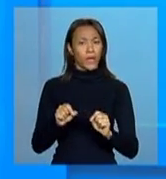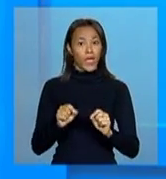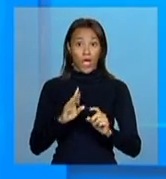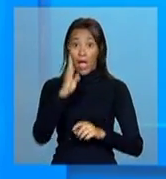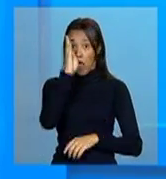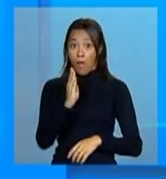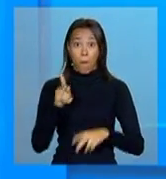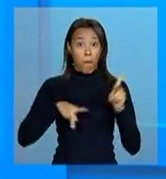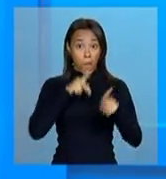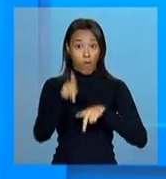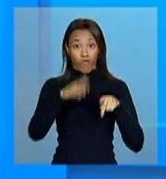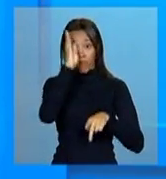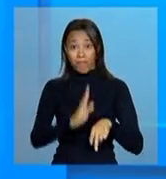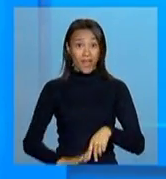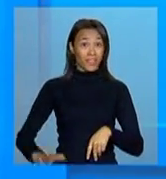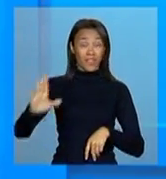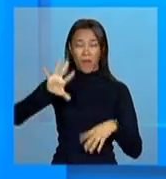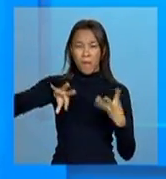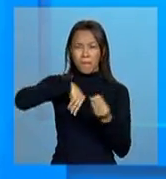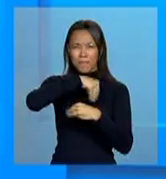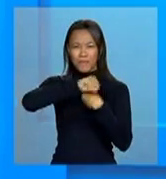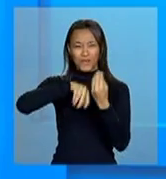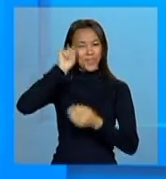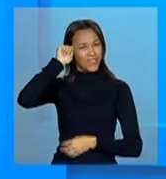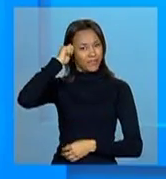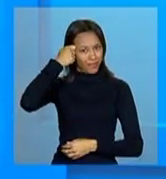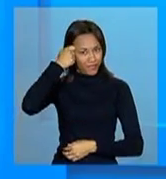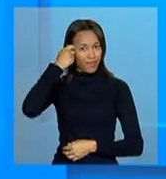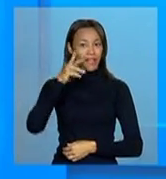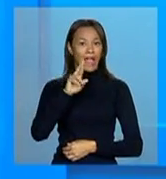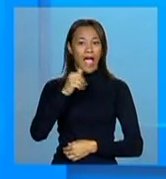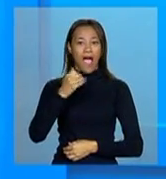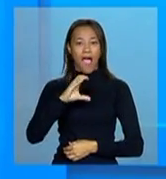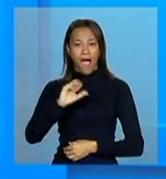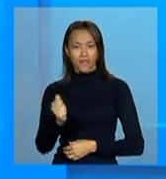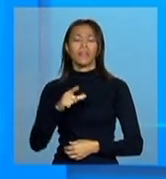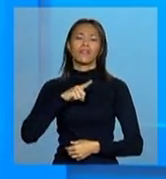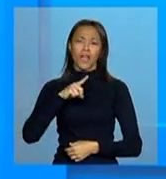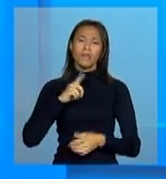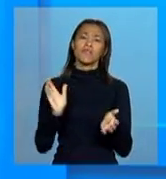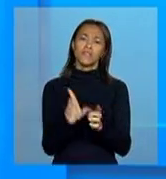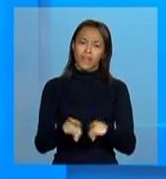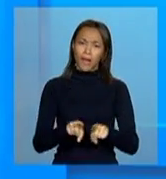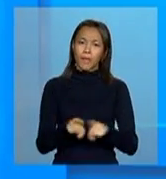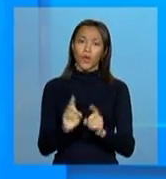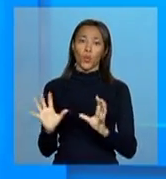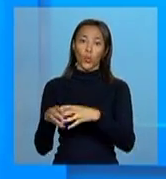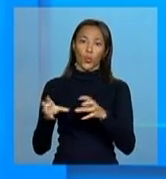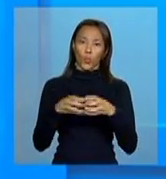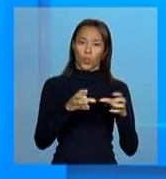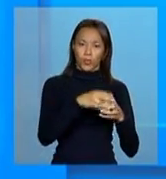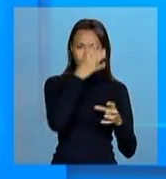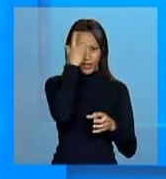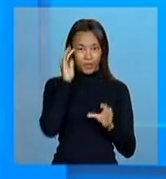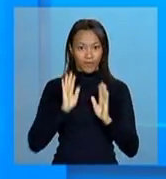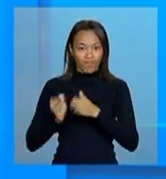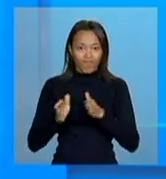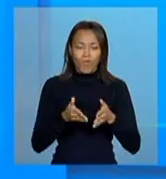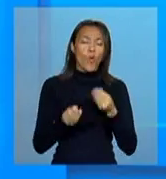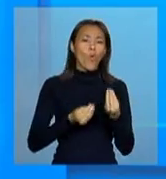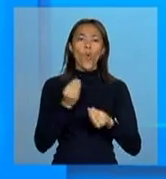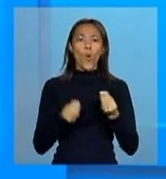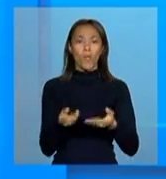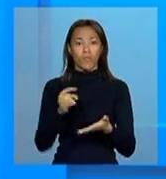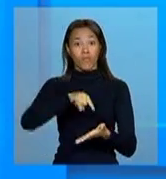brasileiro é resultado de uma miscigenação de raças e ainda temos populações específicas. Como é que funciona o cadastro nesse